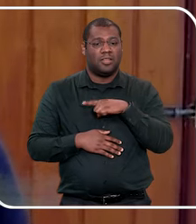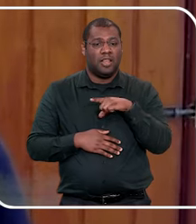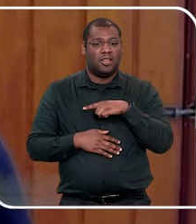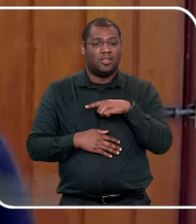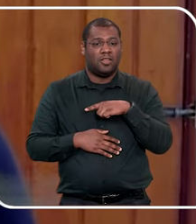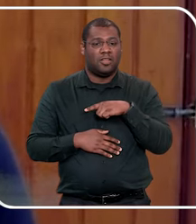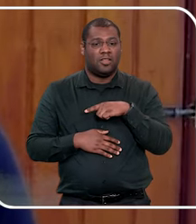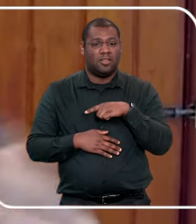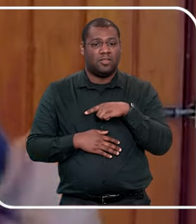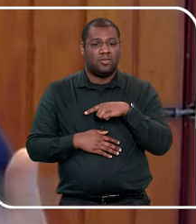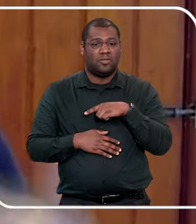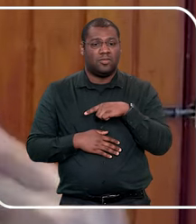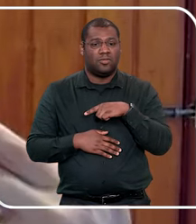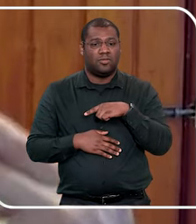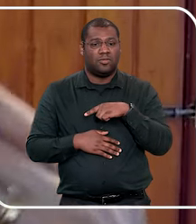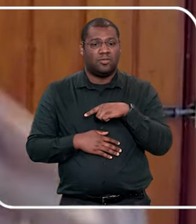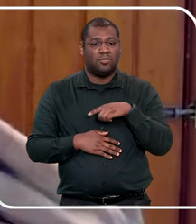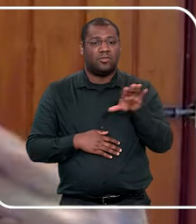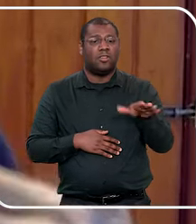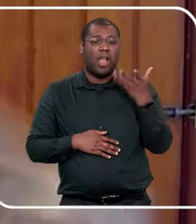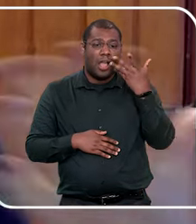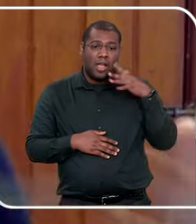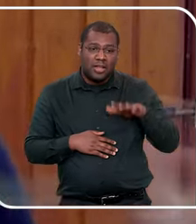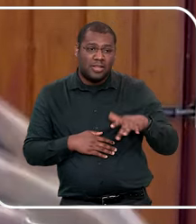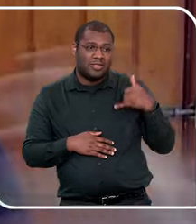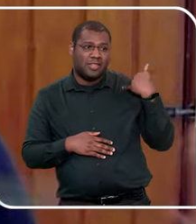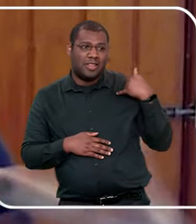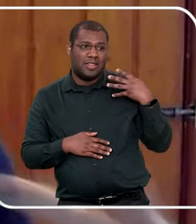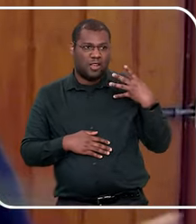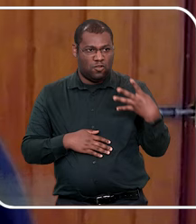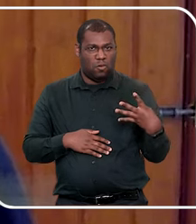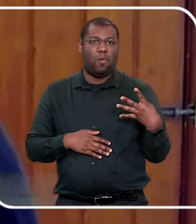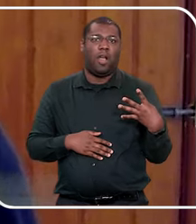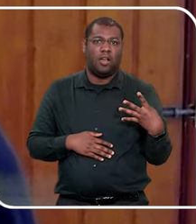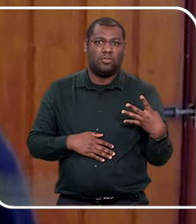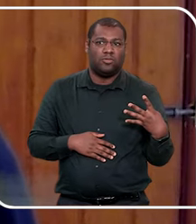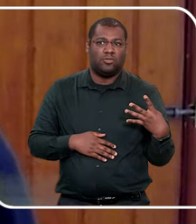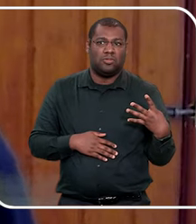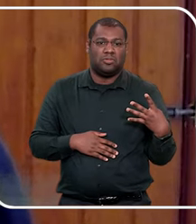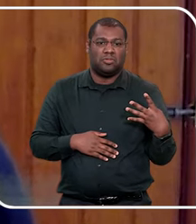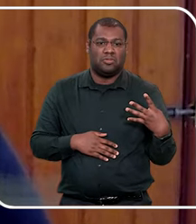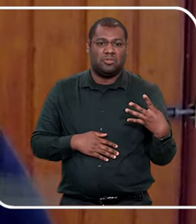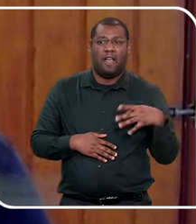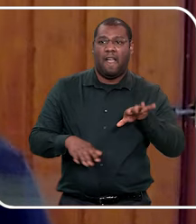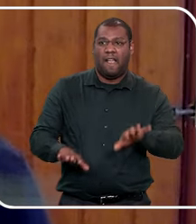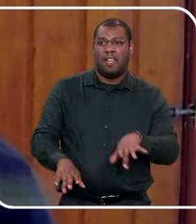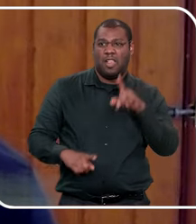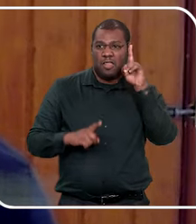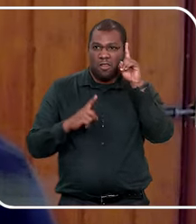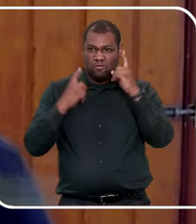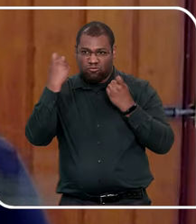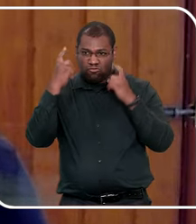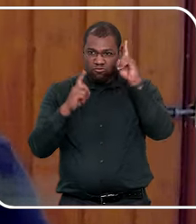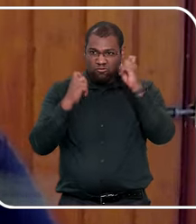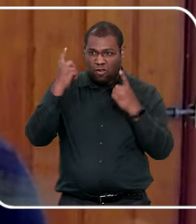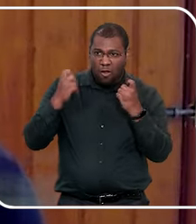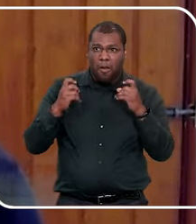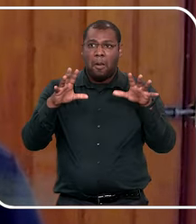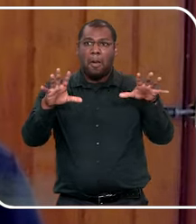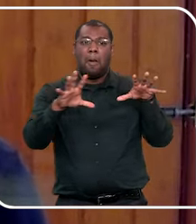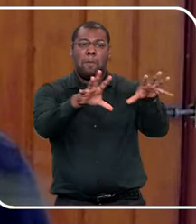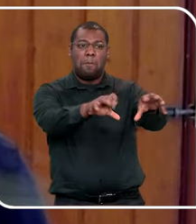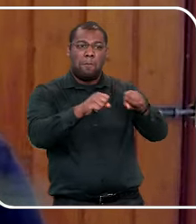e simulava aquele gesto, né, da penetração, do ir e vir, e, em cima do ursinho de pelúcia, fazendo